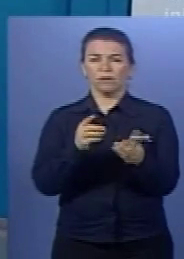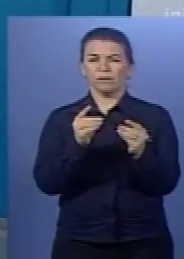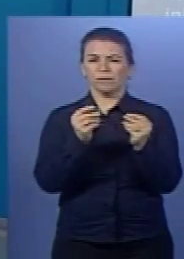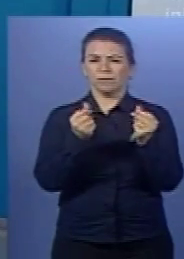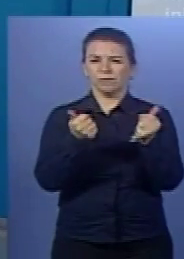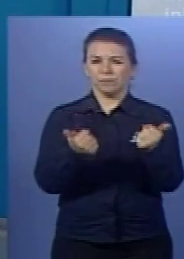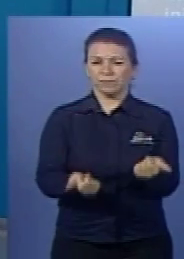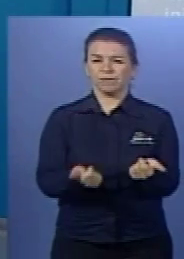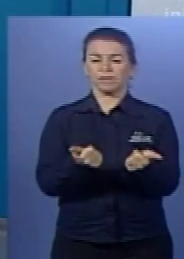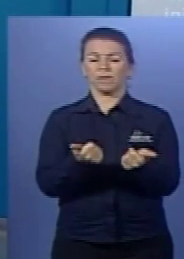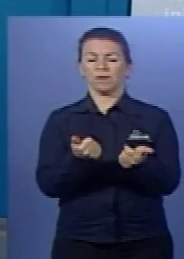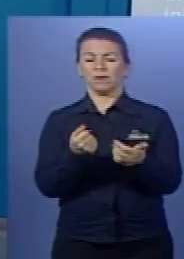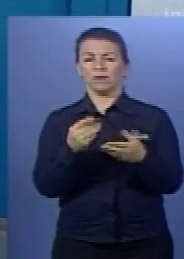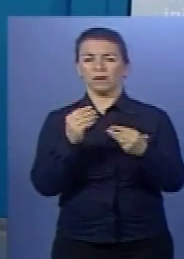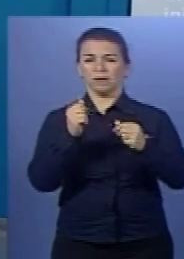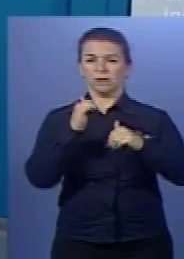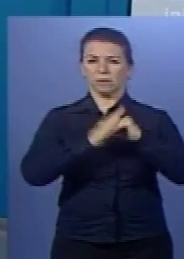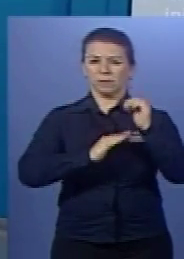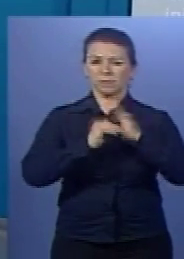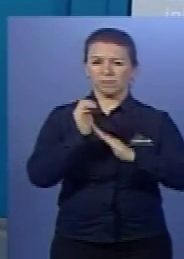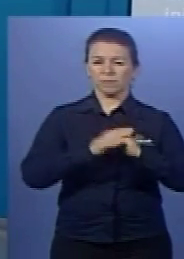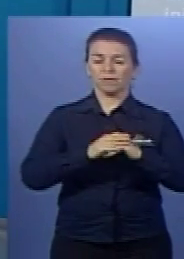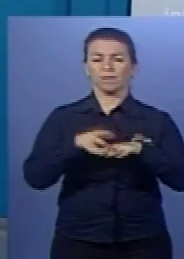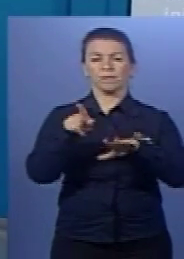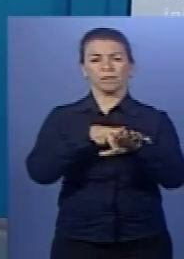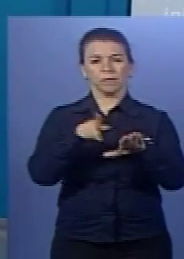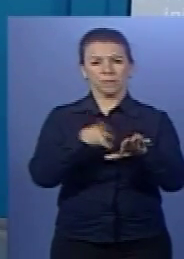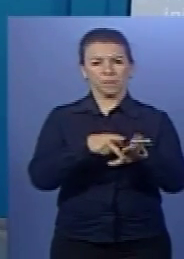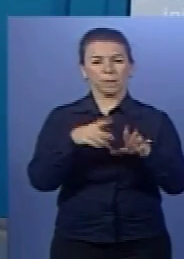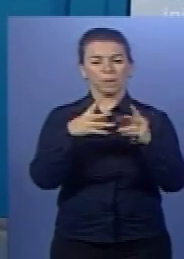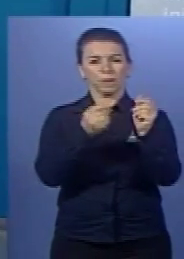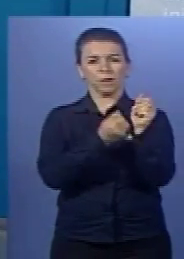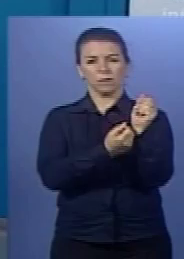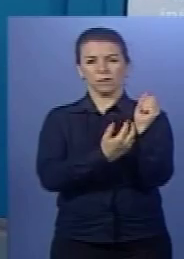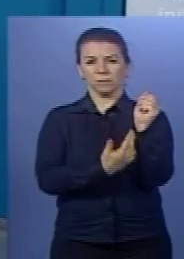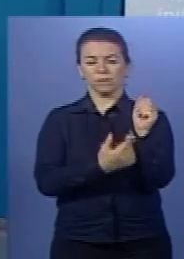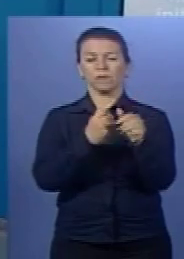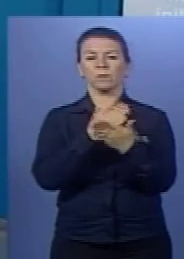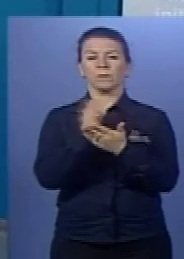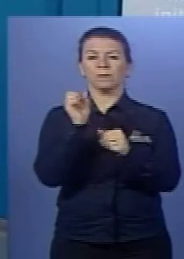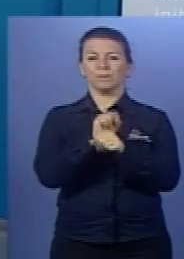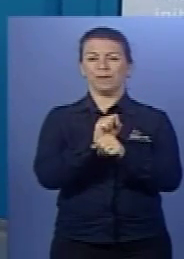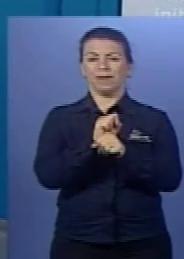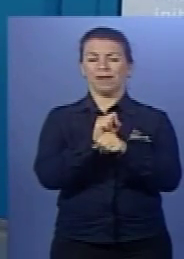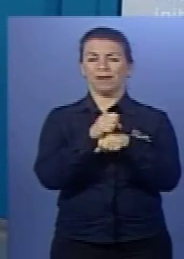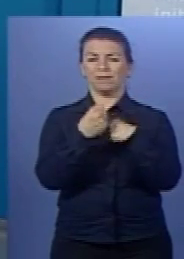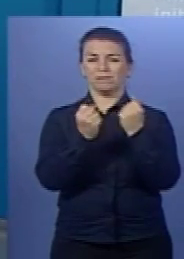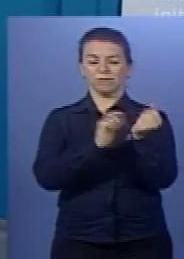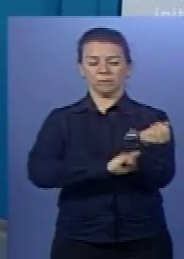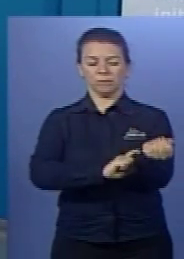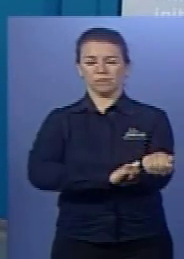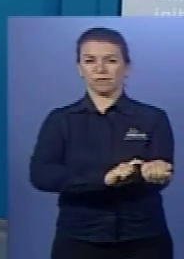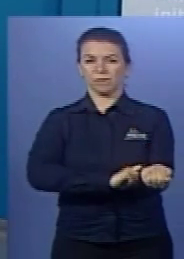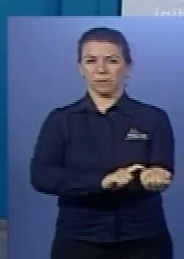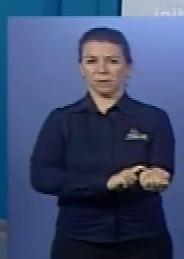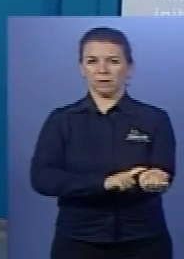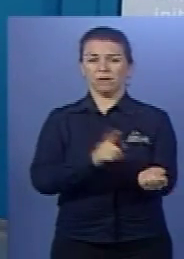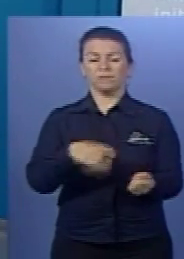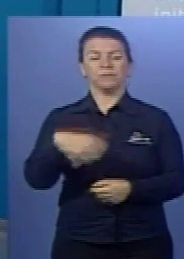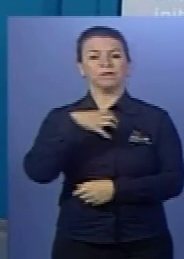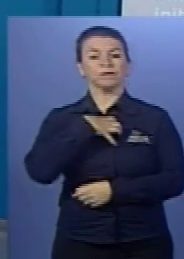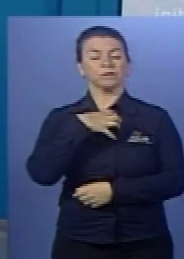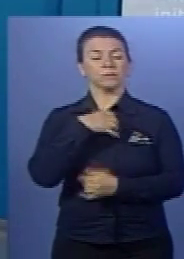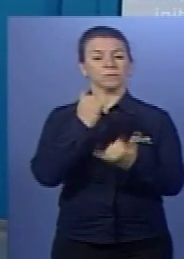pé e fraqueza muscular. E, em consequência, a paralisia muscular. Beleza? Sintomas